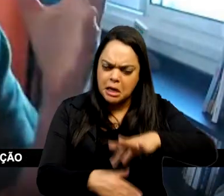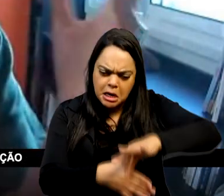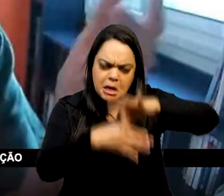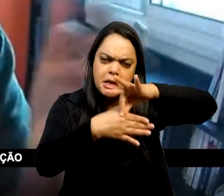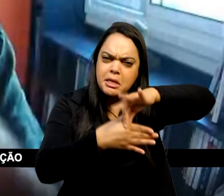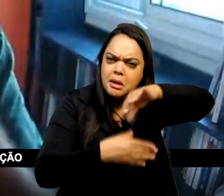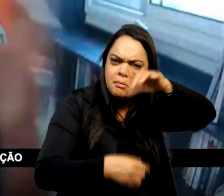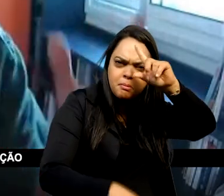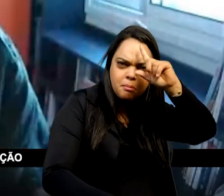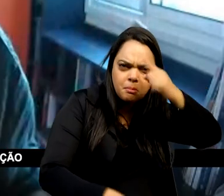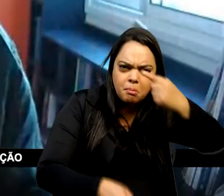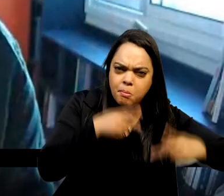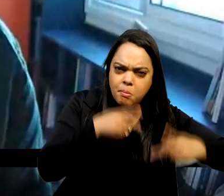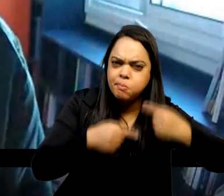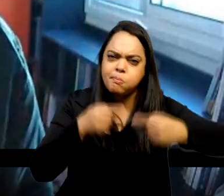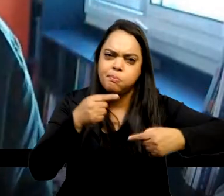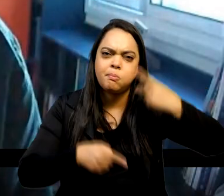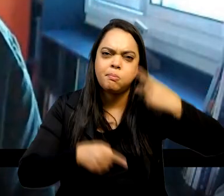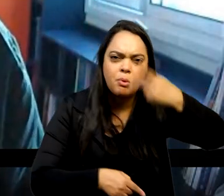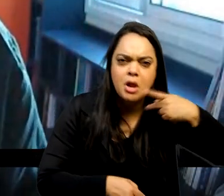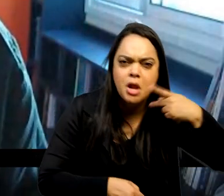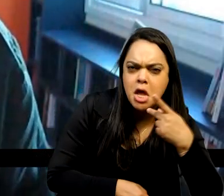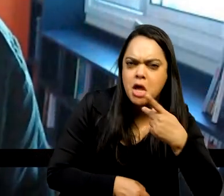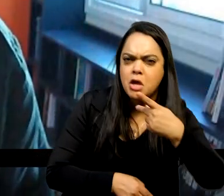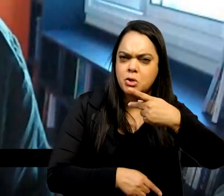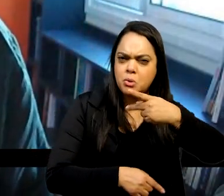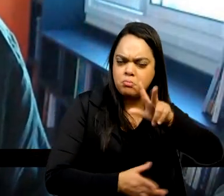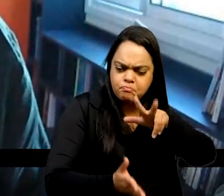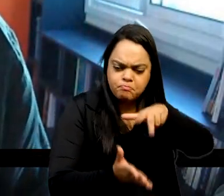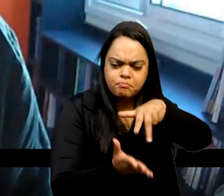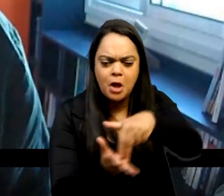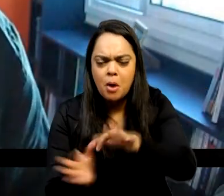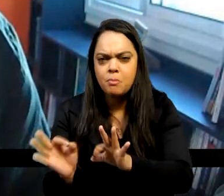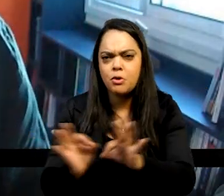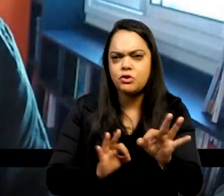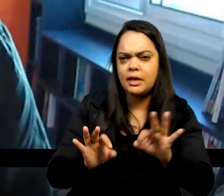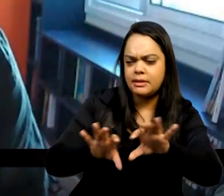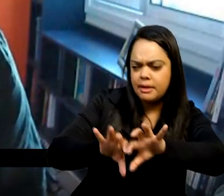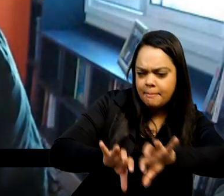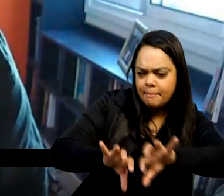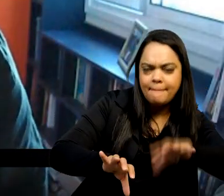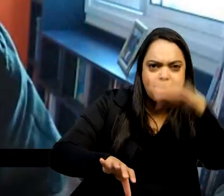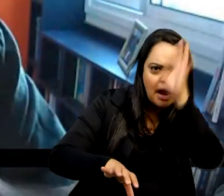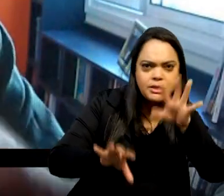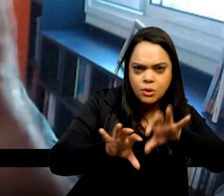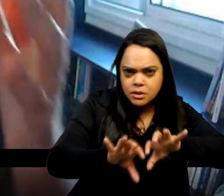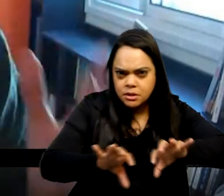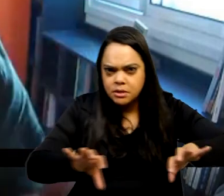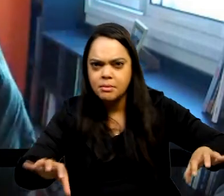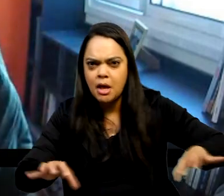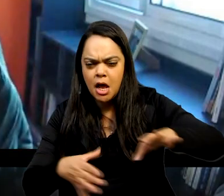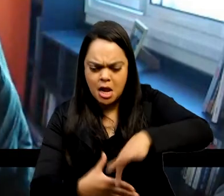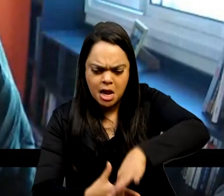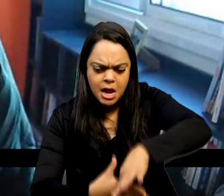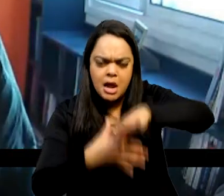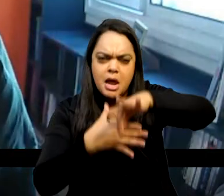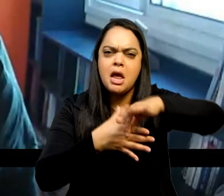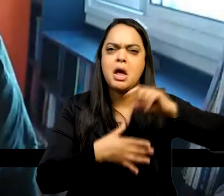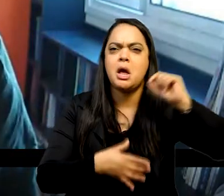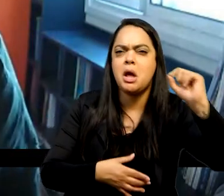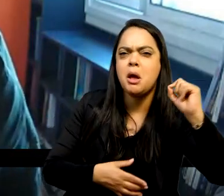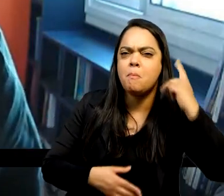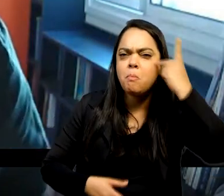que tocaram adiante o projeto de separação entre o Brasil e Portugal, das lideranças parlamentares da